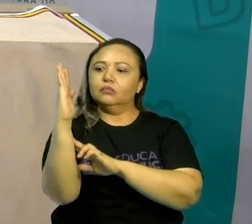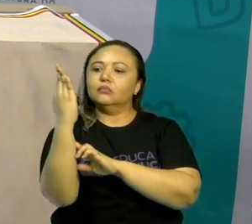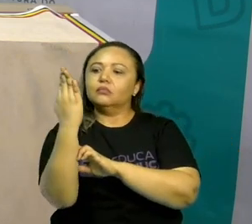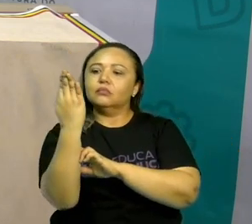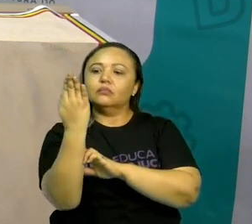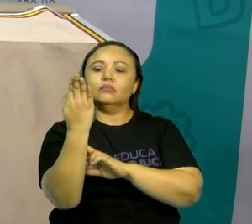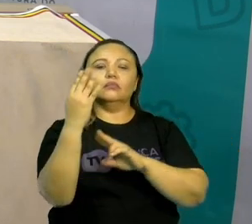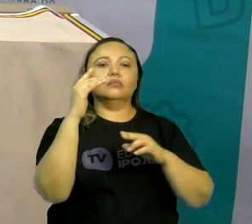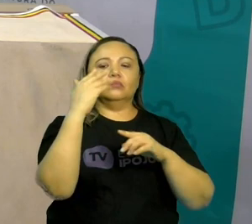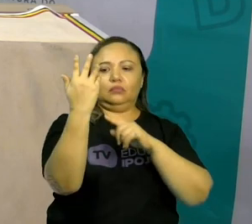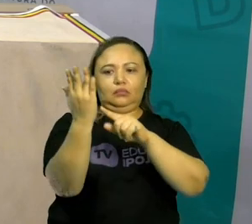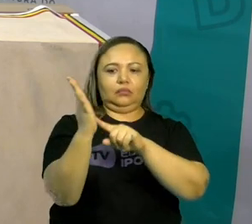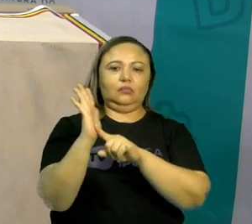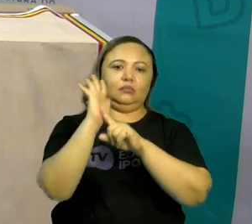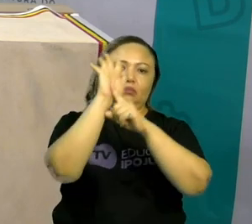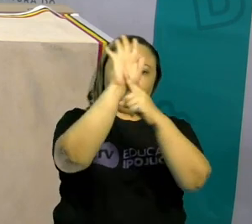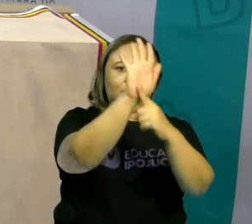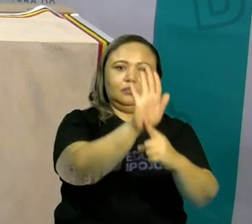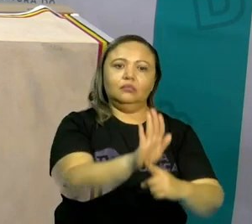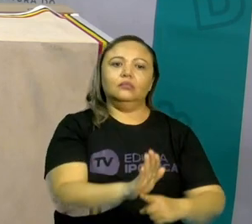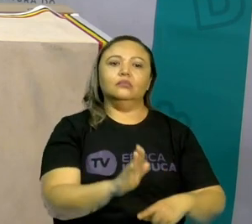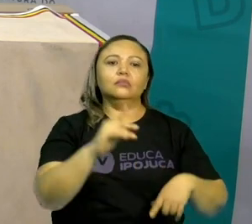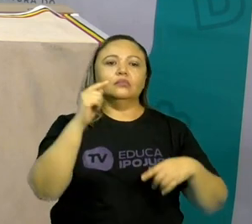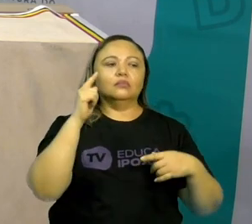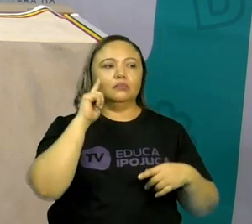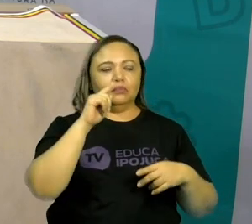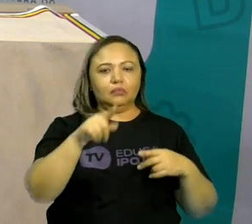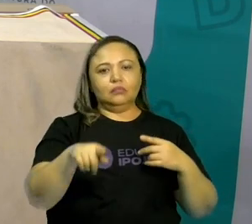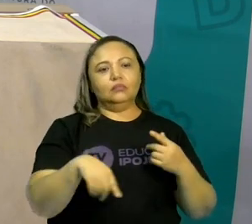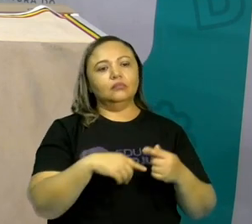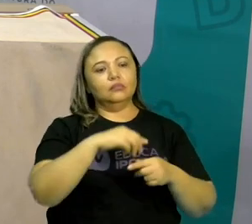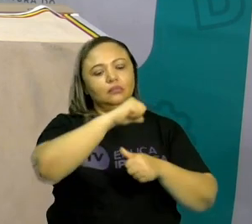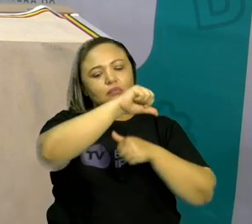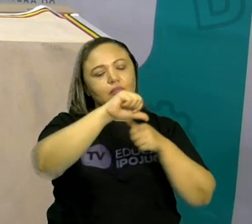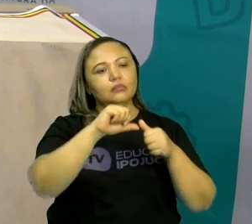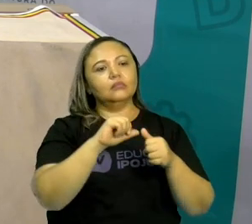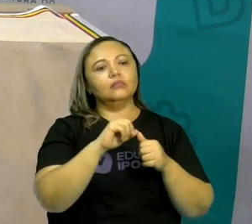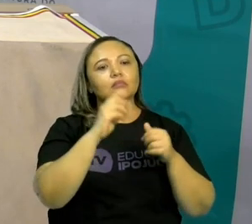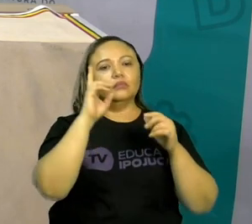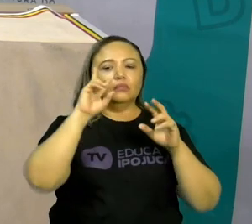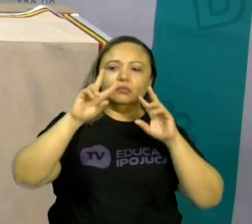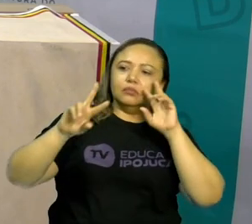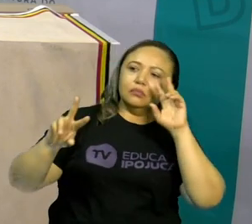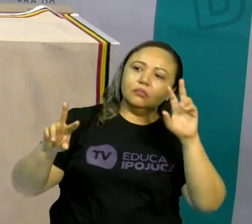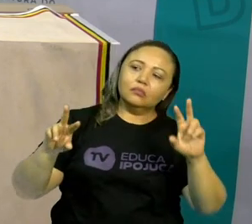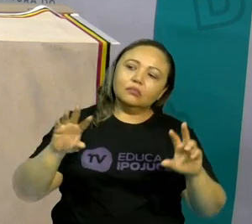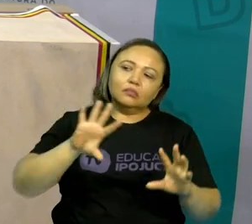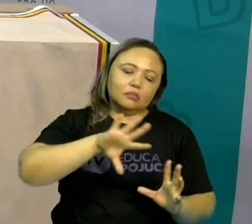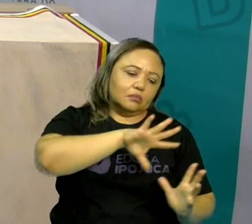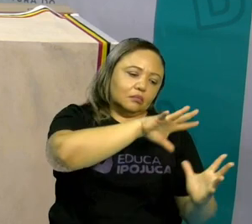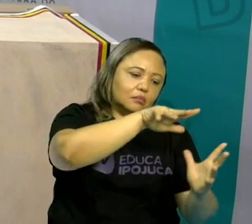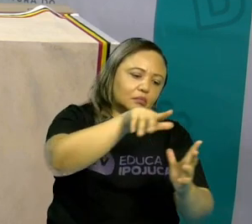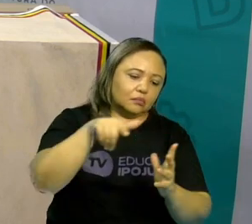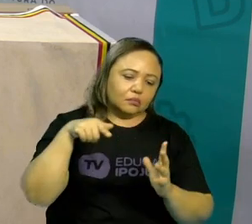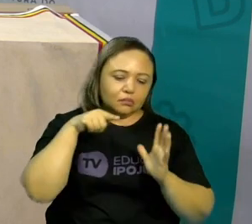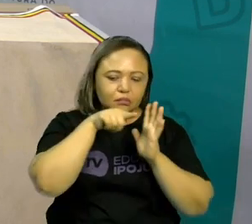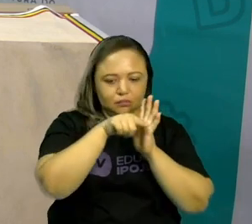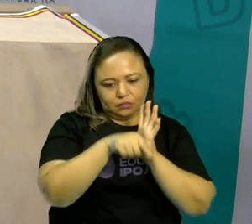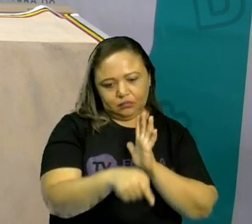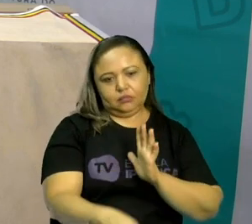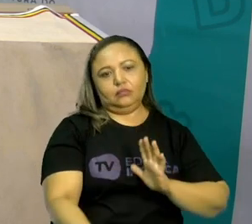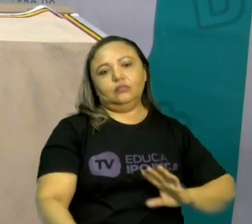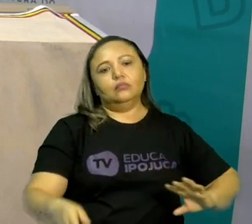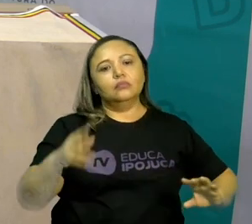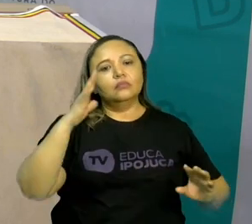pode te mostrar um jeito bem melhor. De ver o mundo e ir lá no fundo. mundo